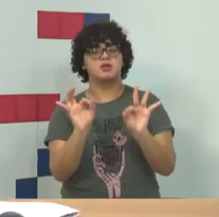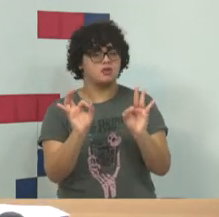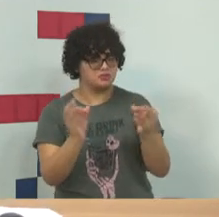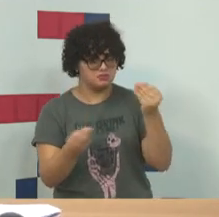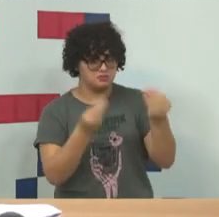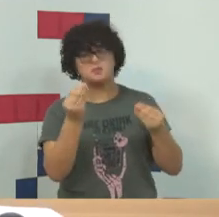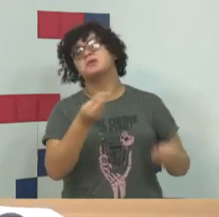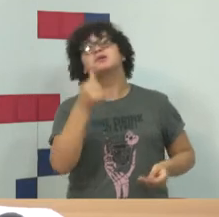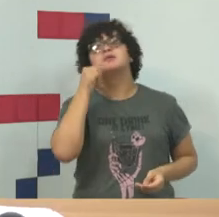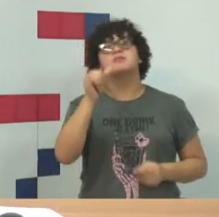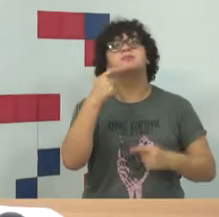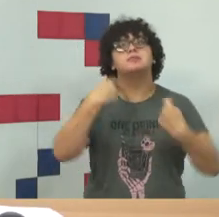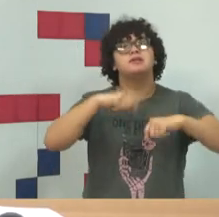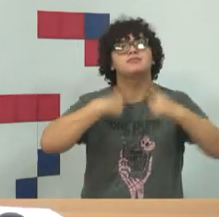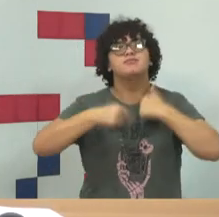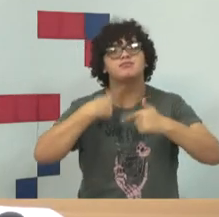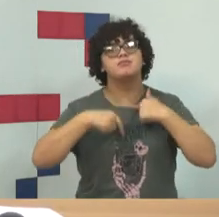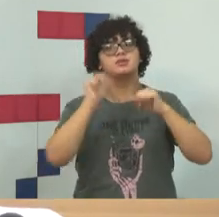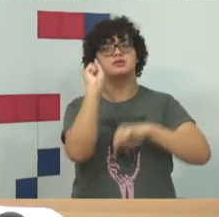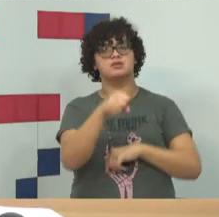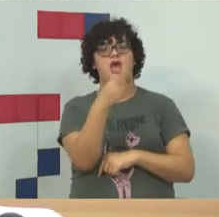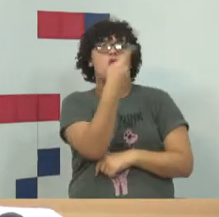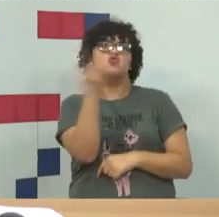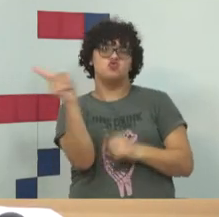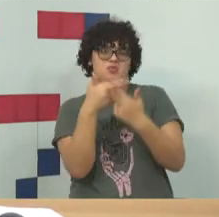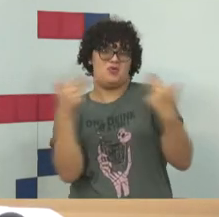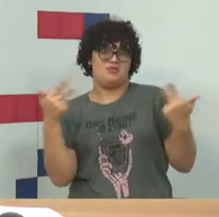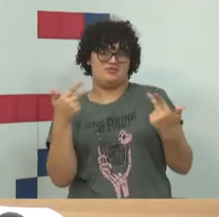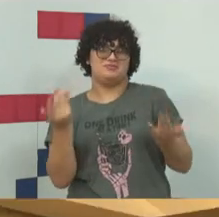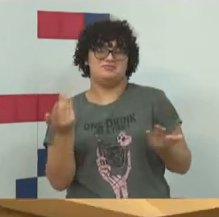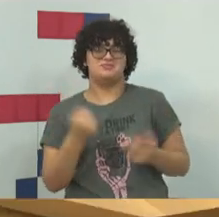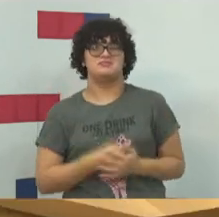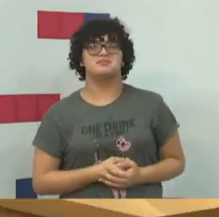inevitavelmente necessária. Era a última coisa que eu queria falar.